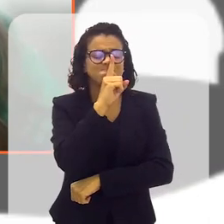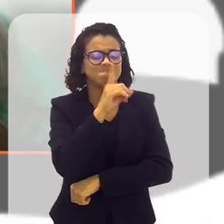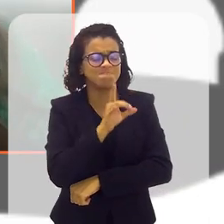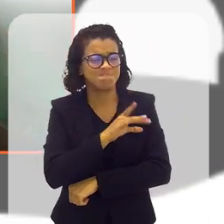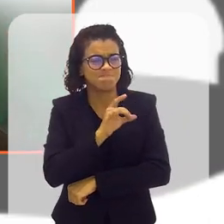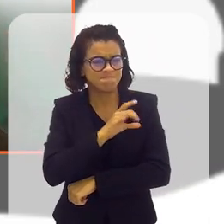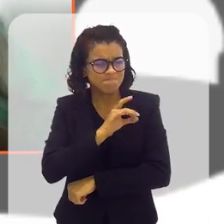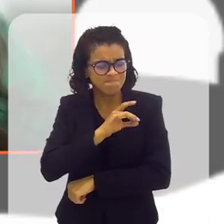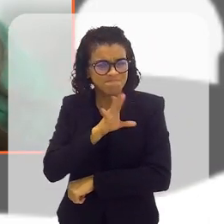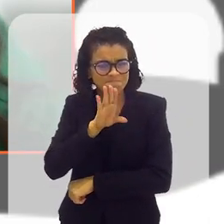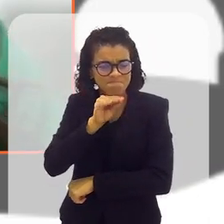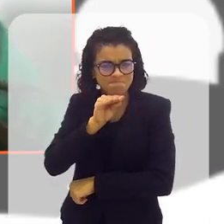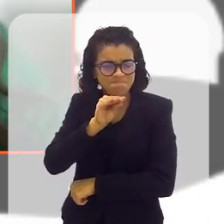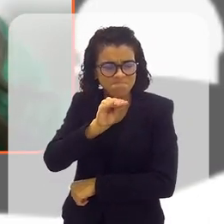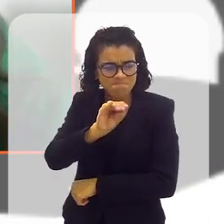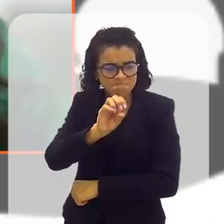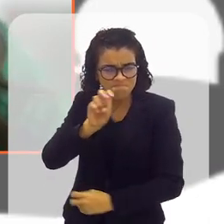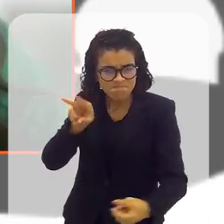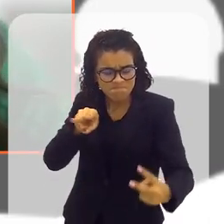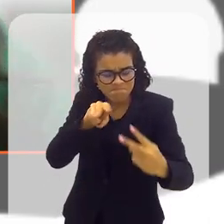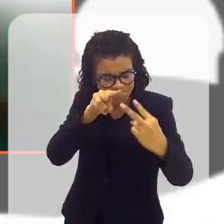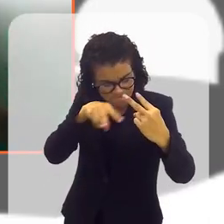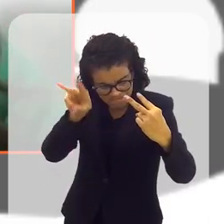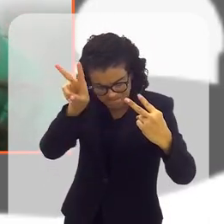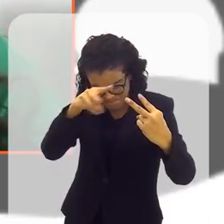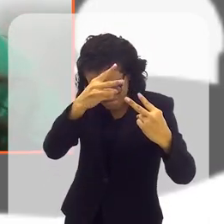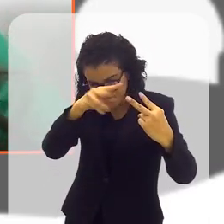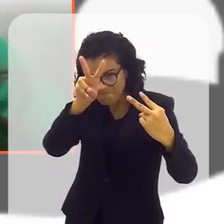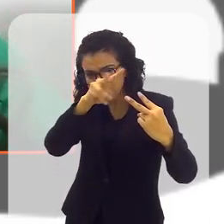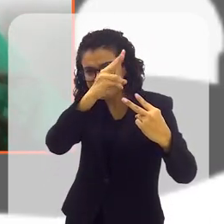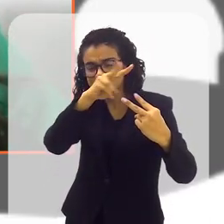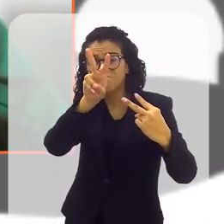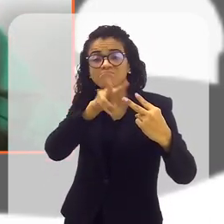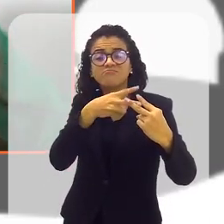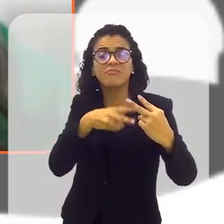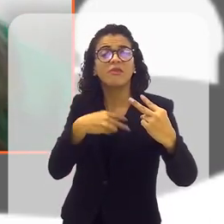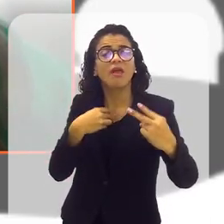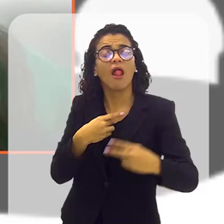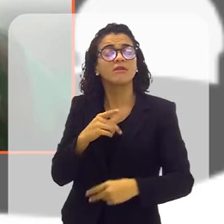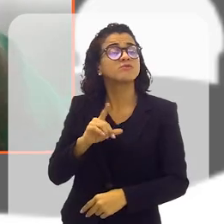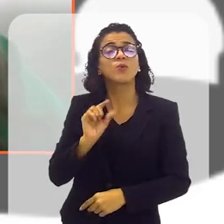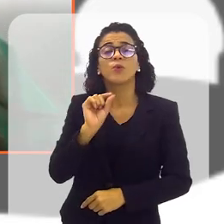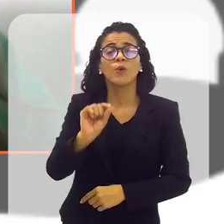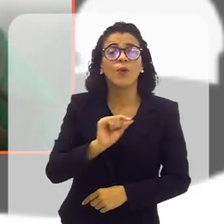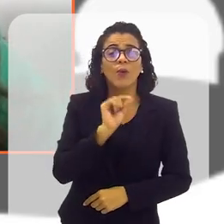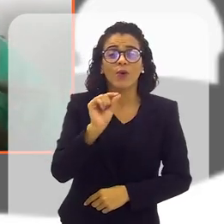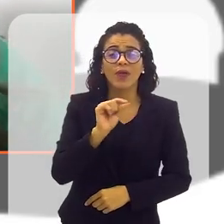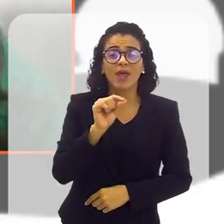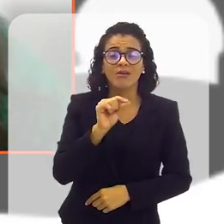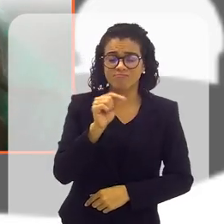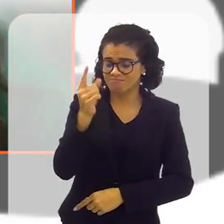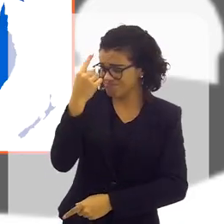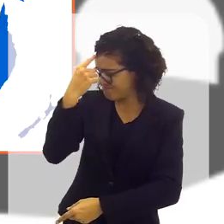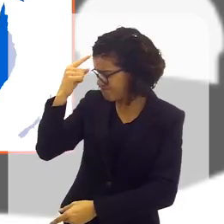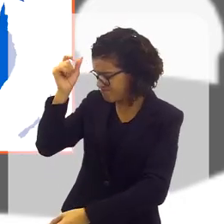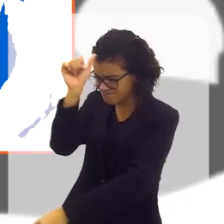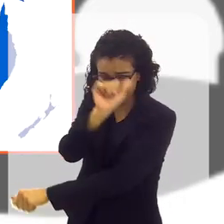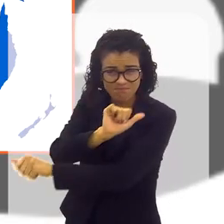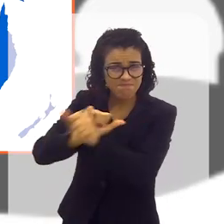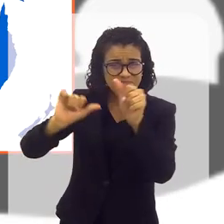chegam com medo até de falar, de olhar nos olhos das pessoas, e elas saem de lá totalmente